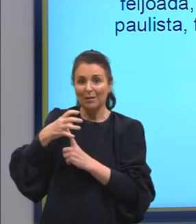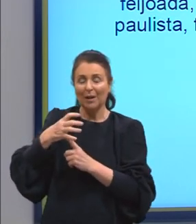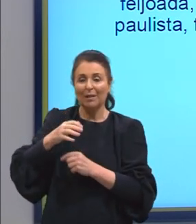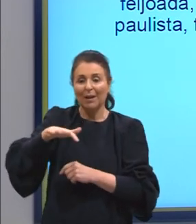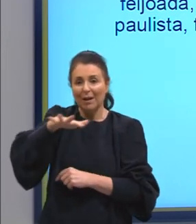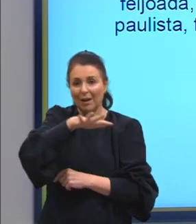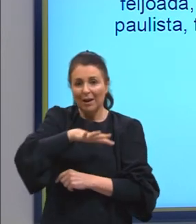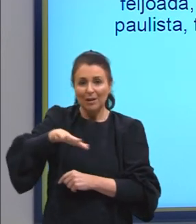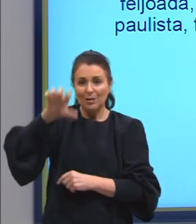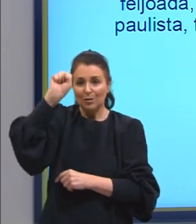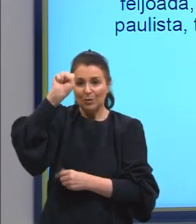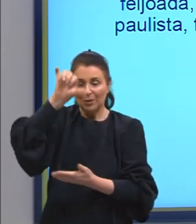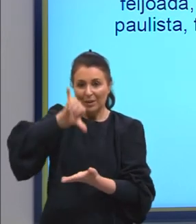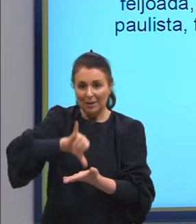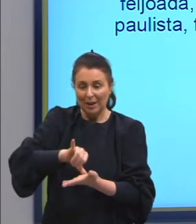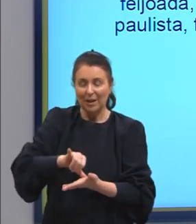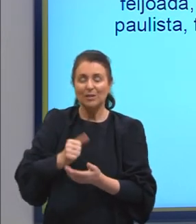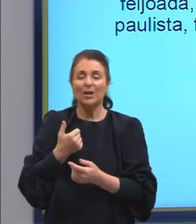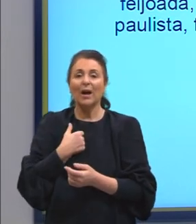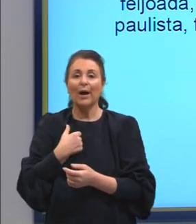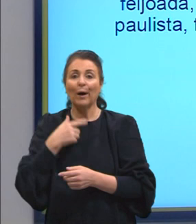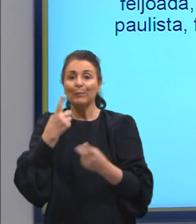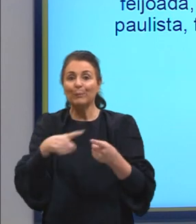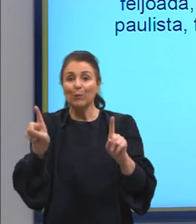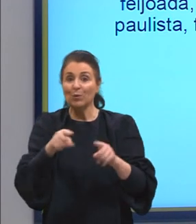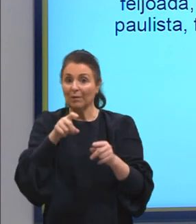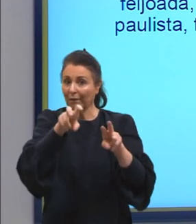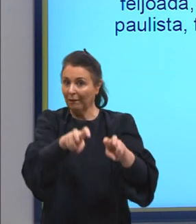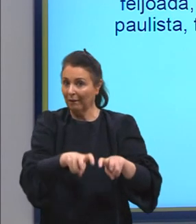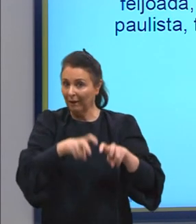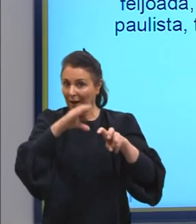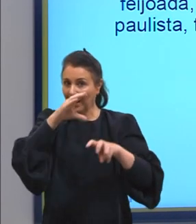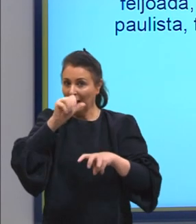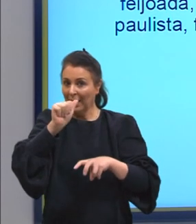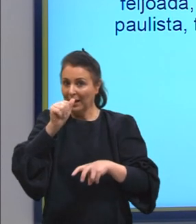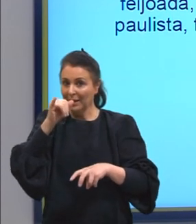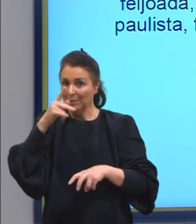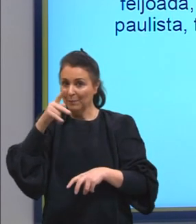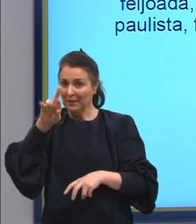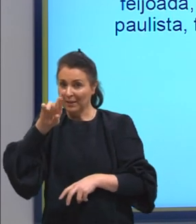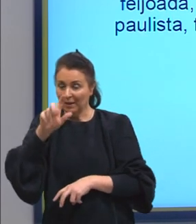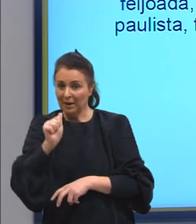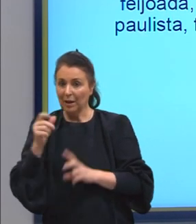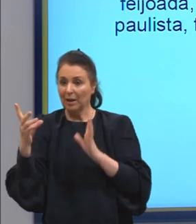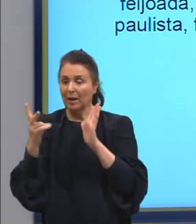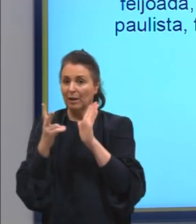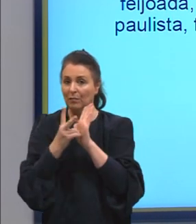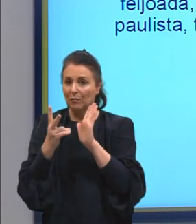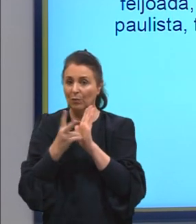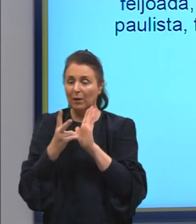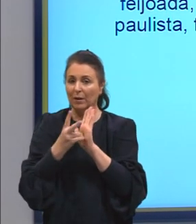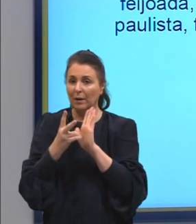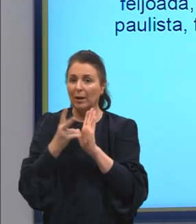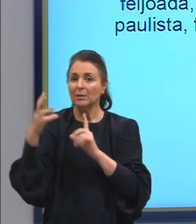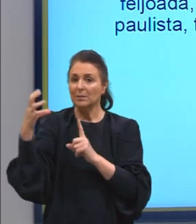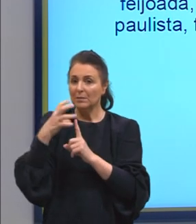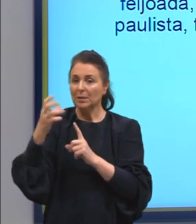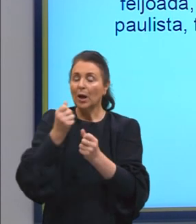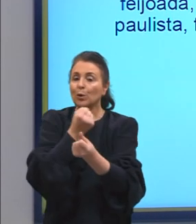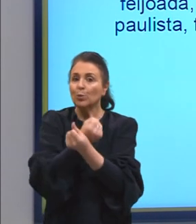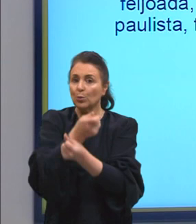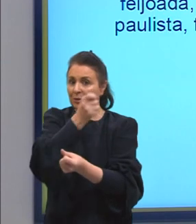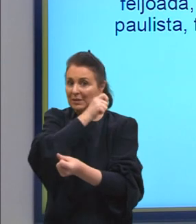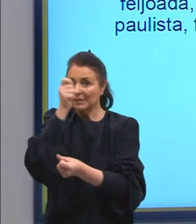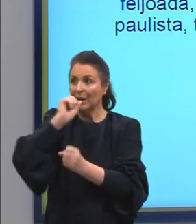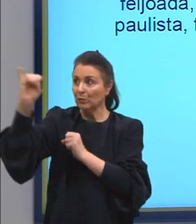a música caipira. Da culinária, a influência indígena, influência dos escravos, dos